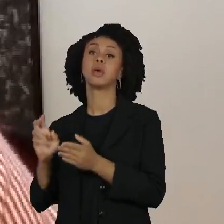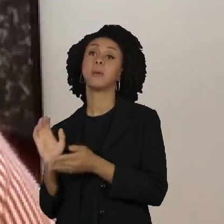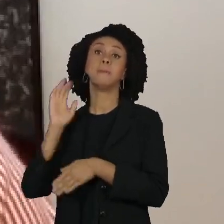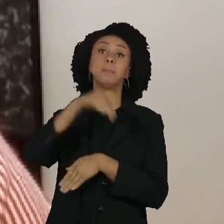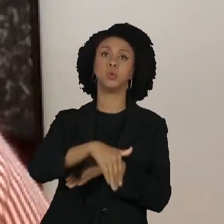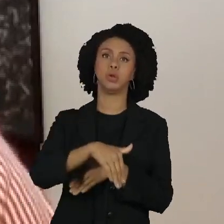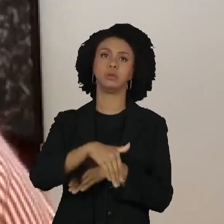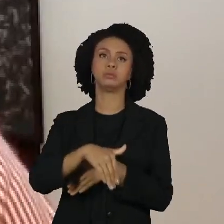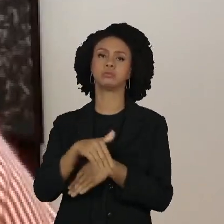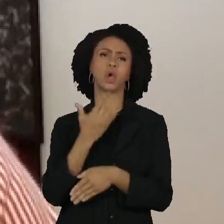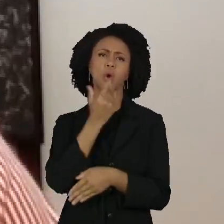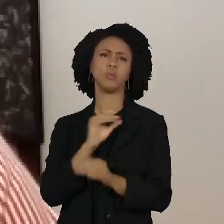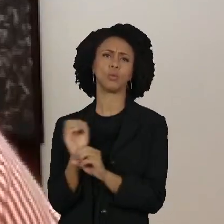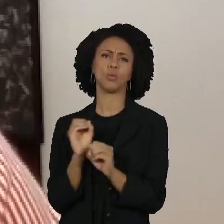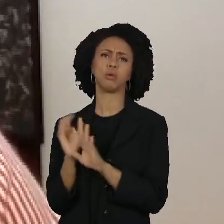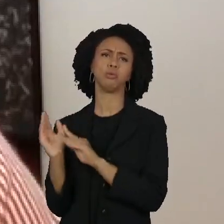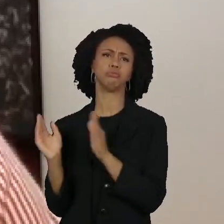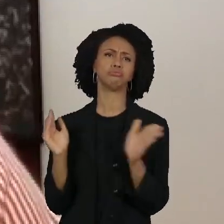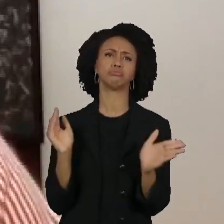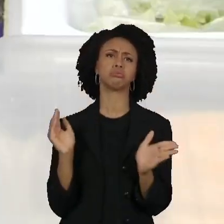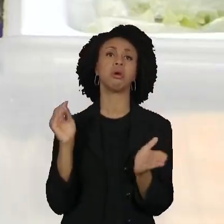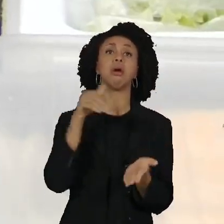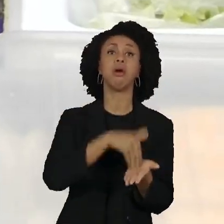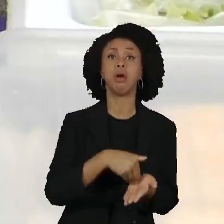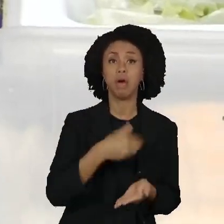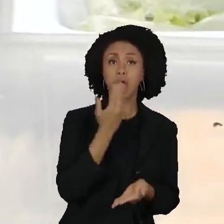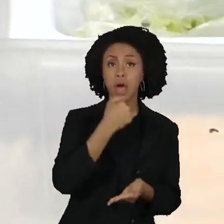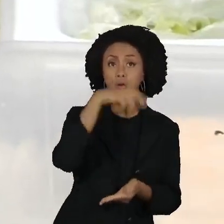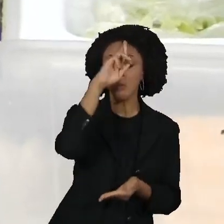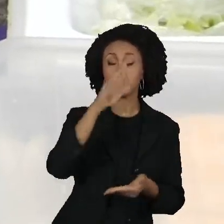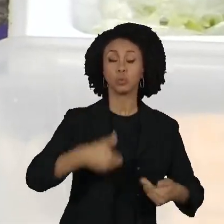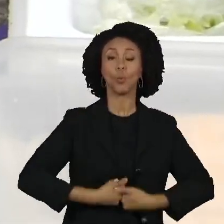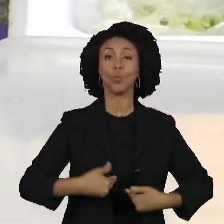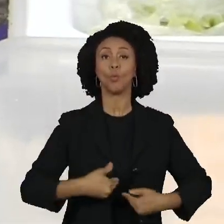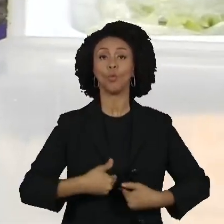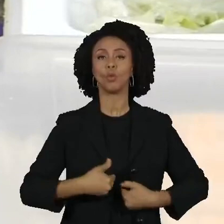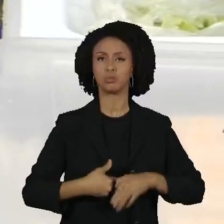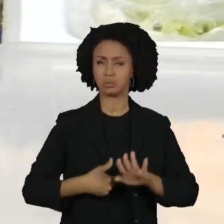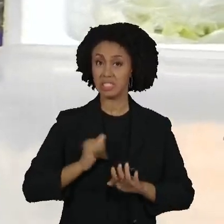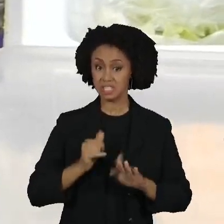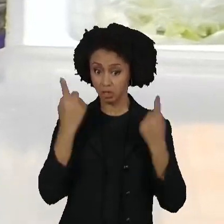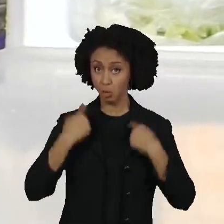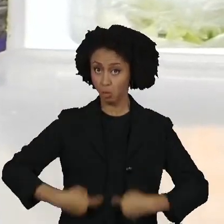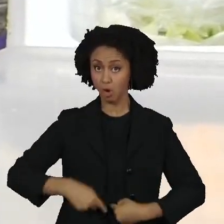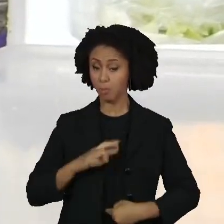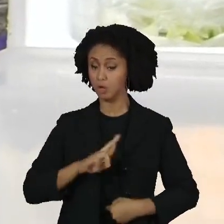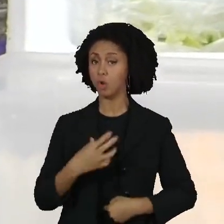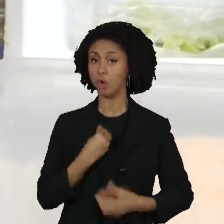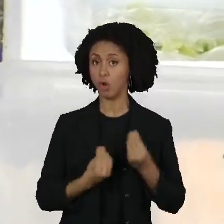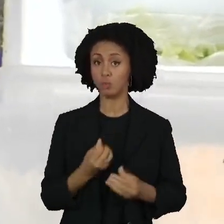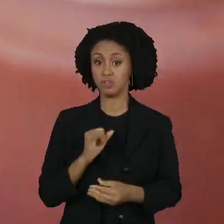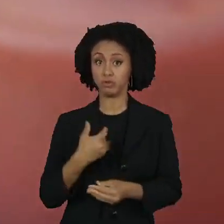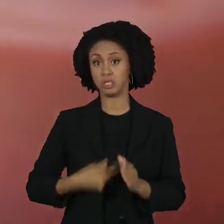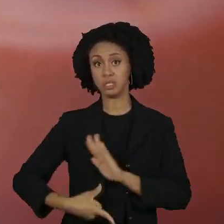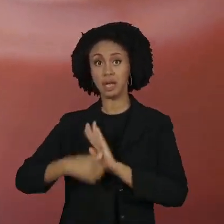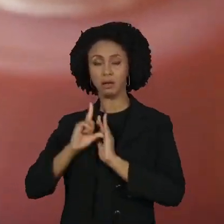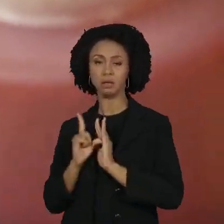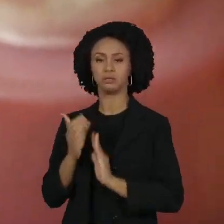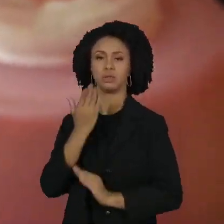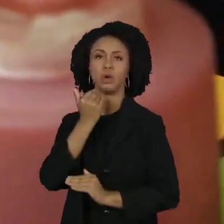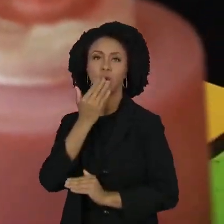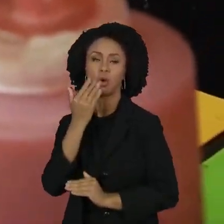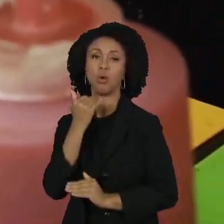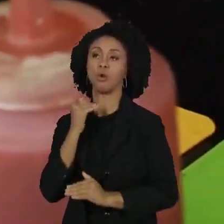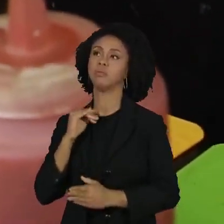e aí vai para almoço com muita fome. Tem um processo fisiológico, se você se alimentou com alimentos mais